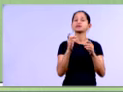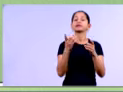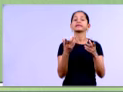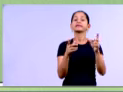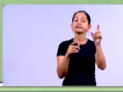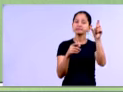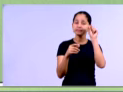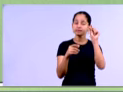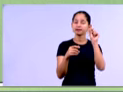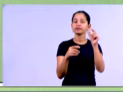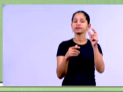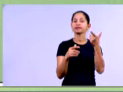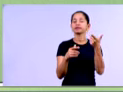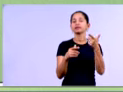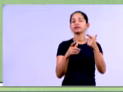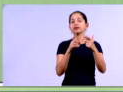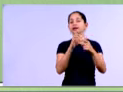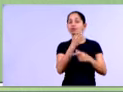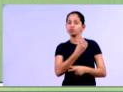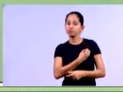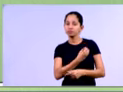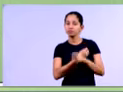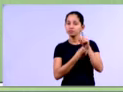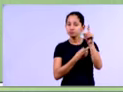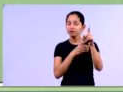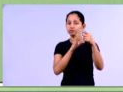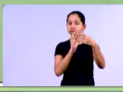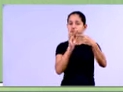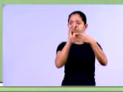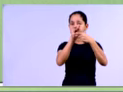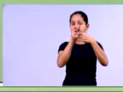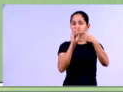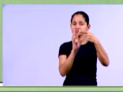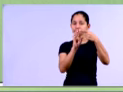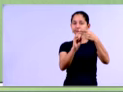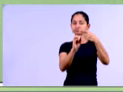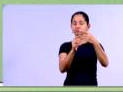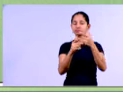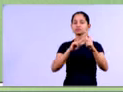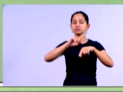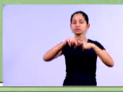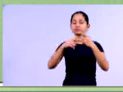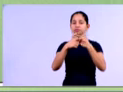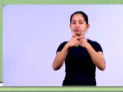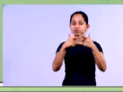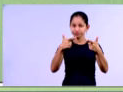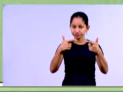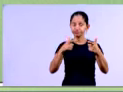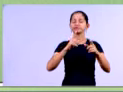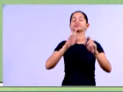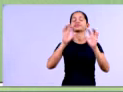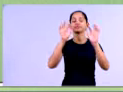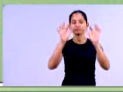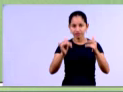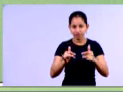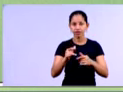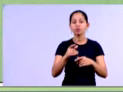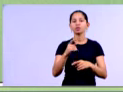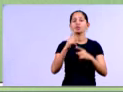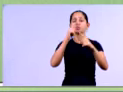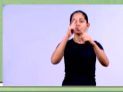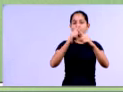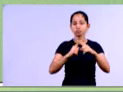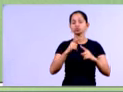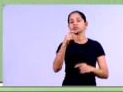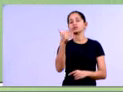faríamos? Nós dividiríamos, né, essa conta clientes pela conta do ativo e multiplicaríamos por 100. Cada uma delas, tá, gente? Cada uma